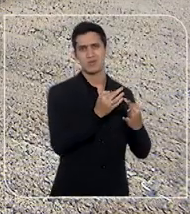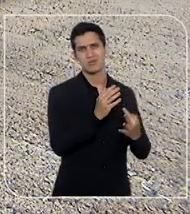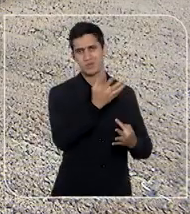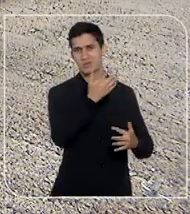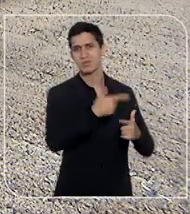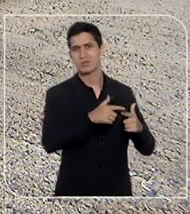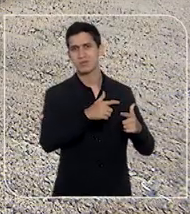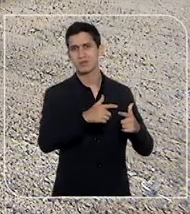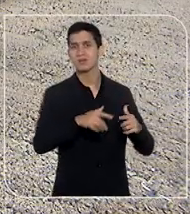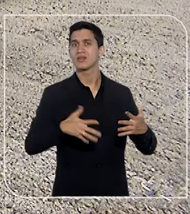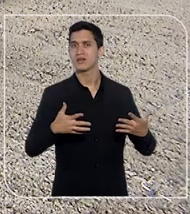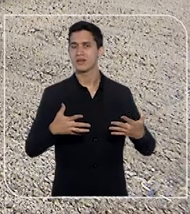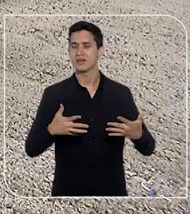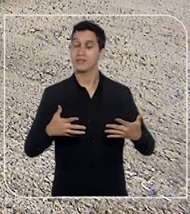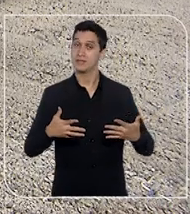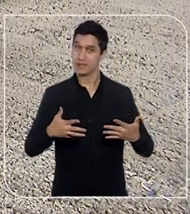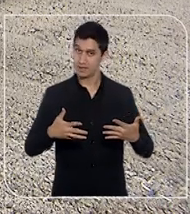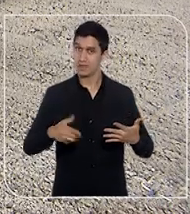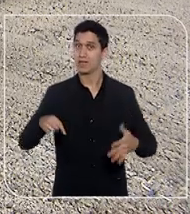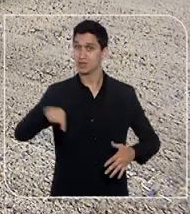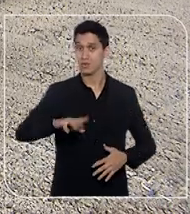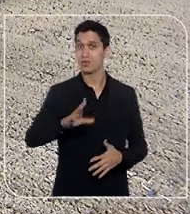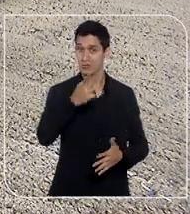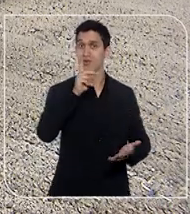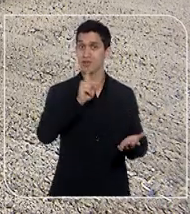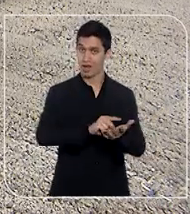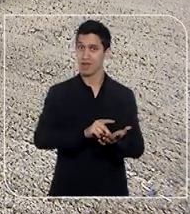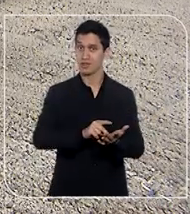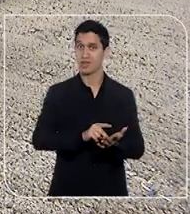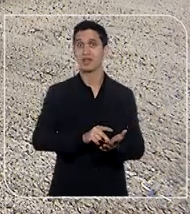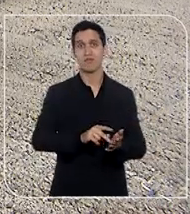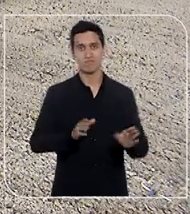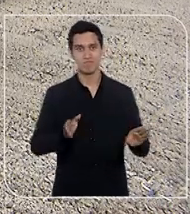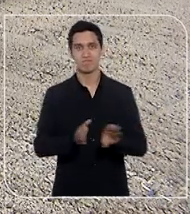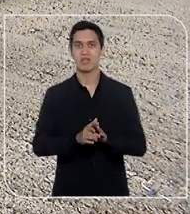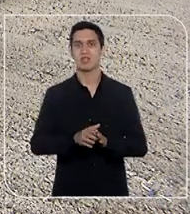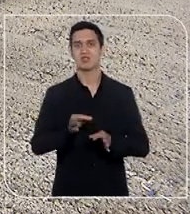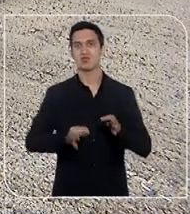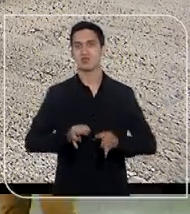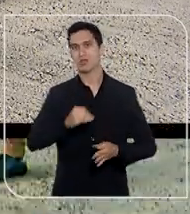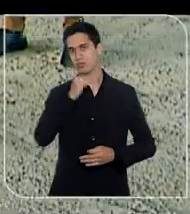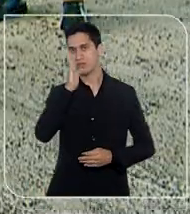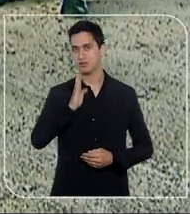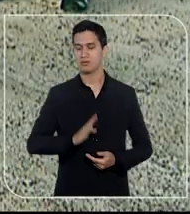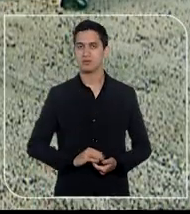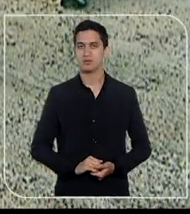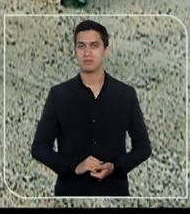Esse dilema marcou uma história real que foi parar na justiça brasileira.